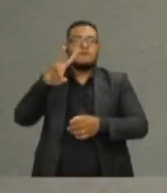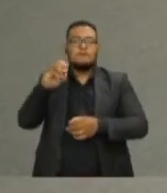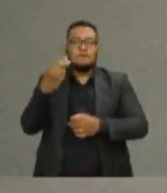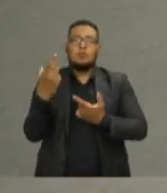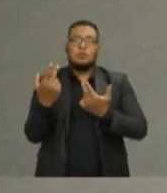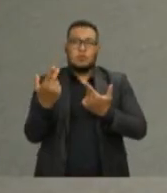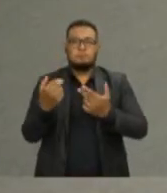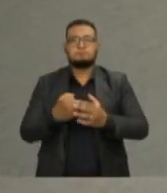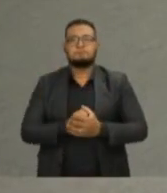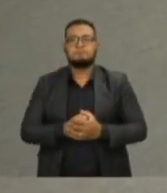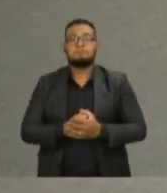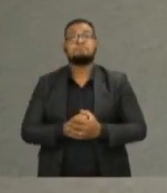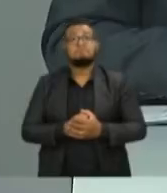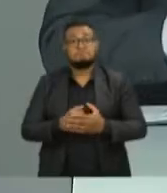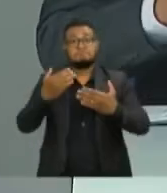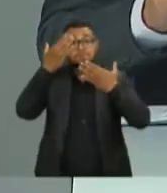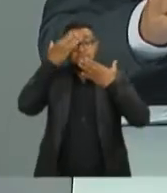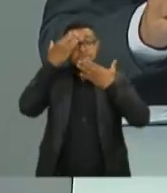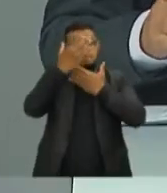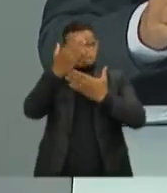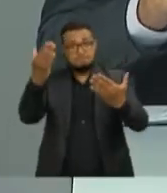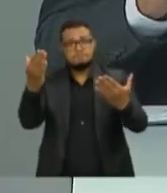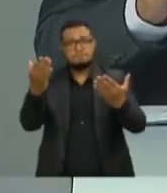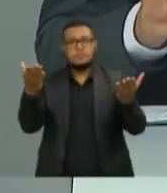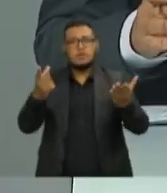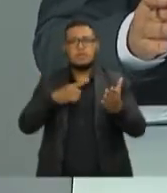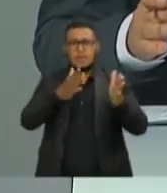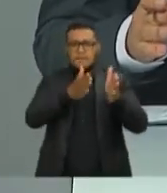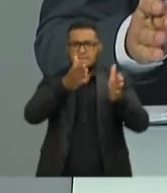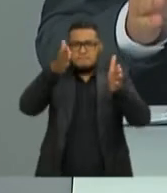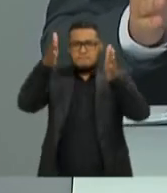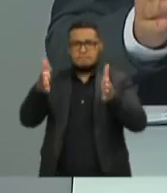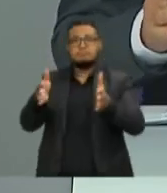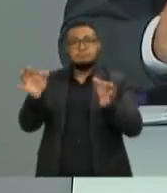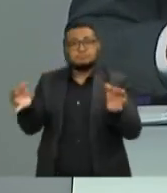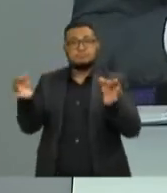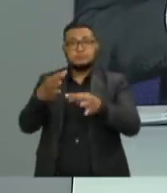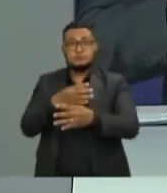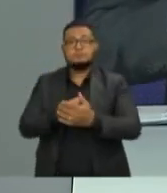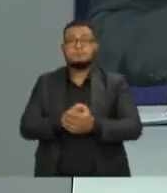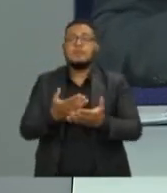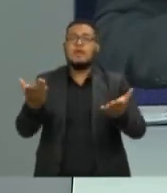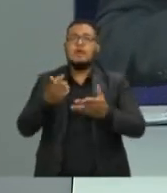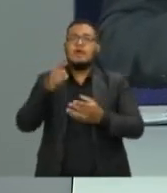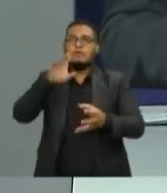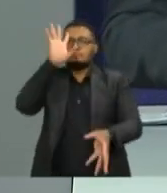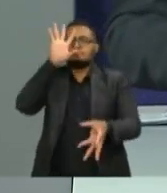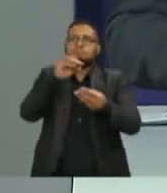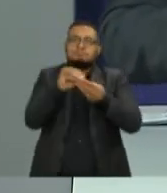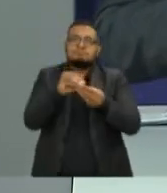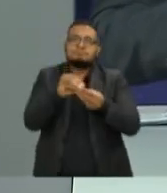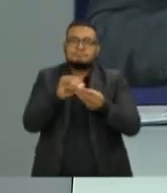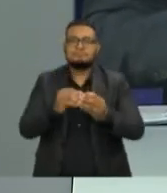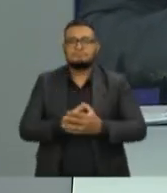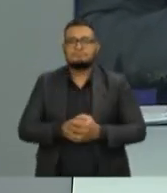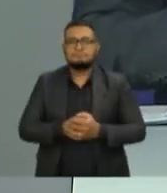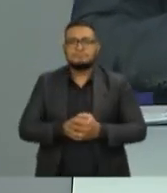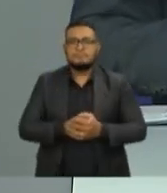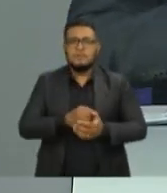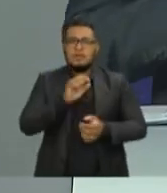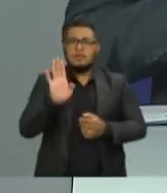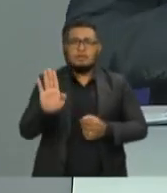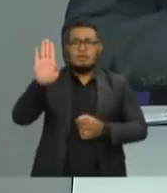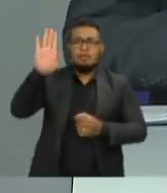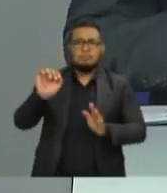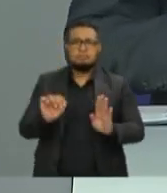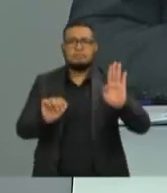Agradeço aos candidatos. Nós terminamos aqui esse bloco de perguntas. Chegou o momento das considerações finais. Cada candidato